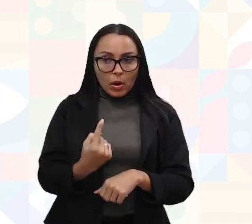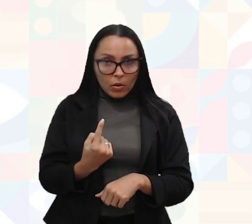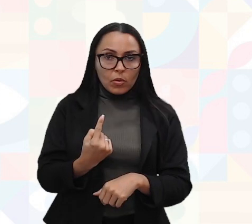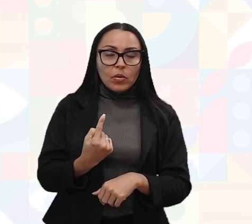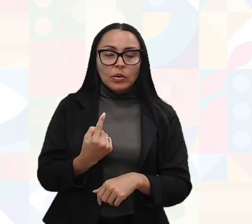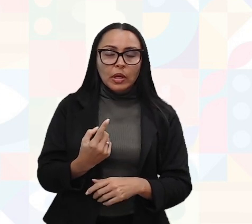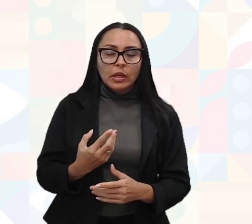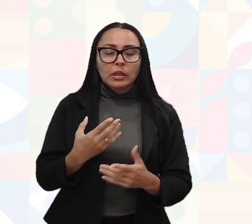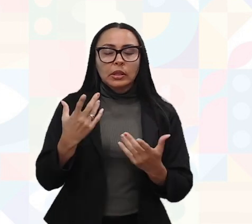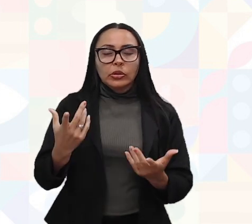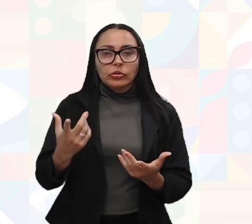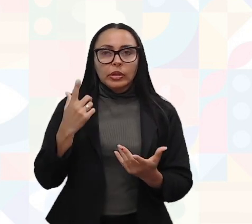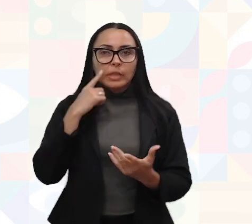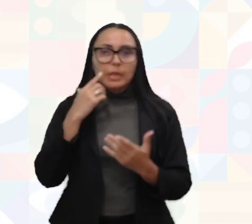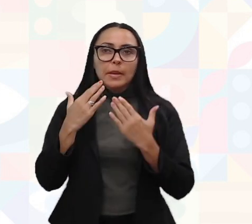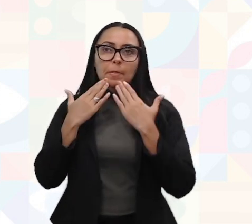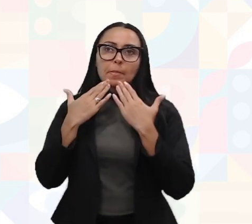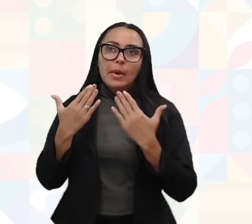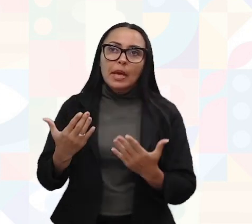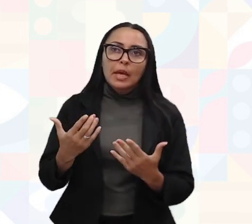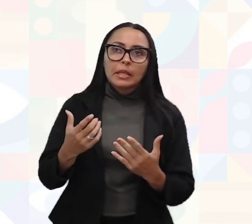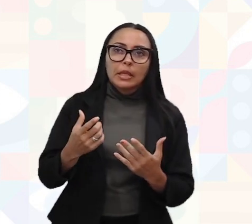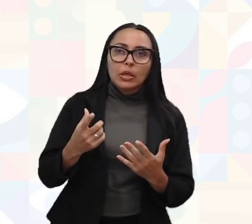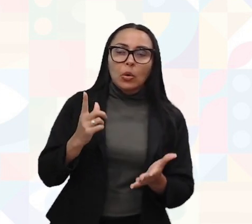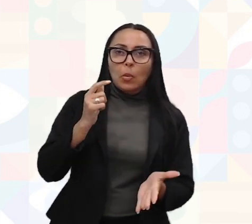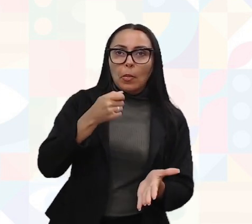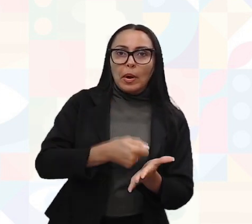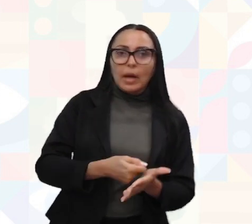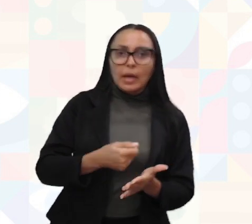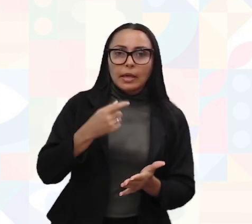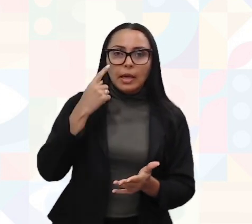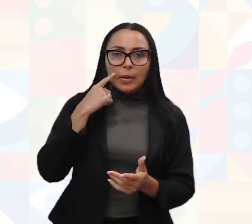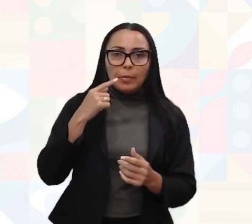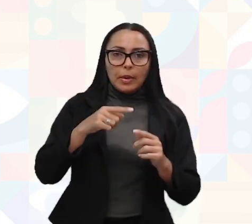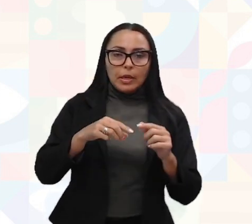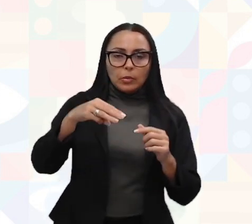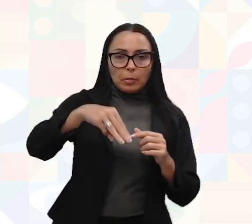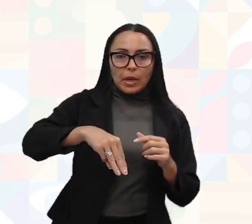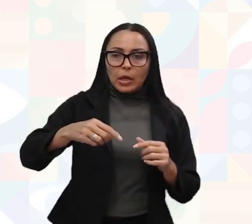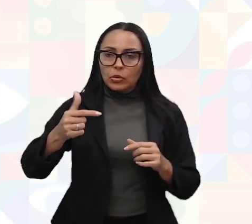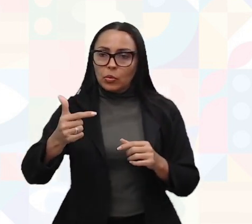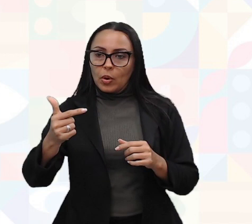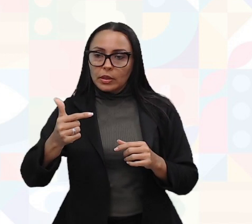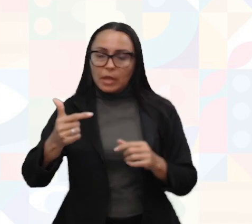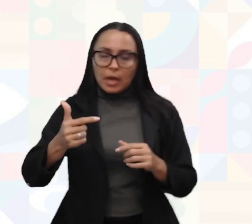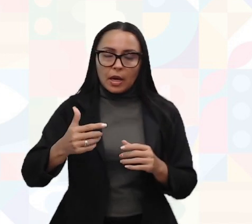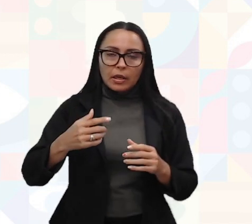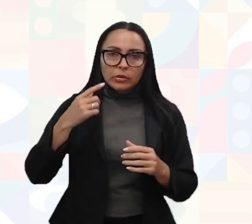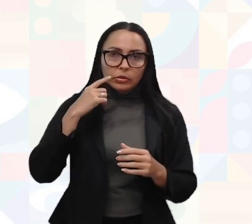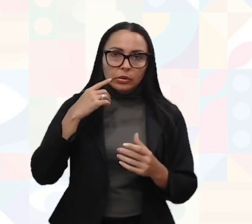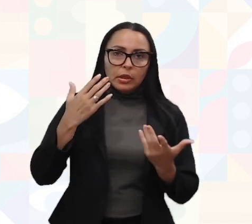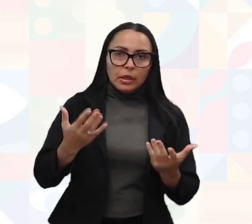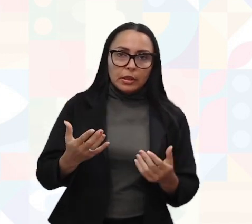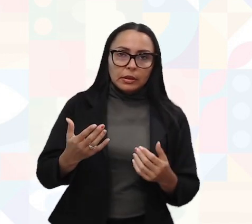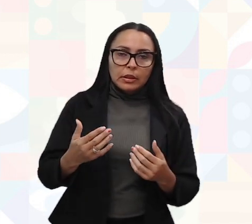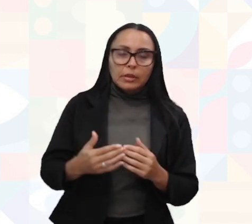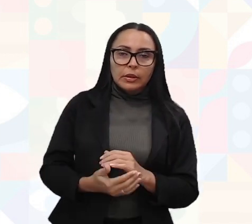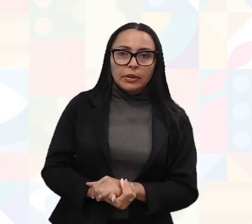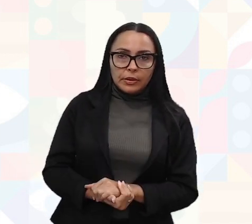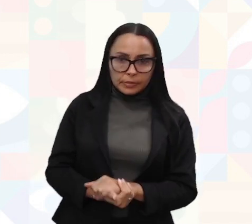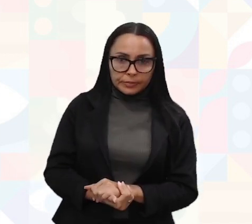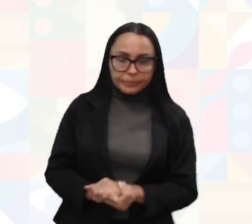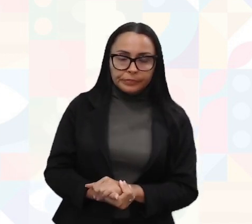tem gente que cobra através da questão do metro quadrado, então a cada 100 metros quadrados eu vou cobrar tantos reais.